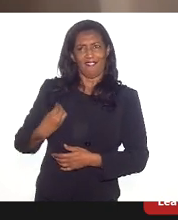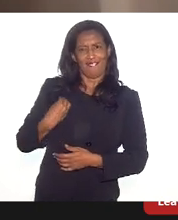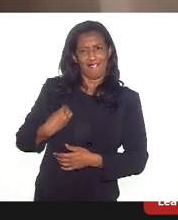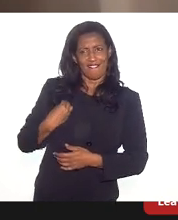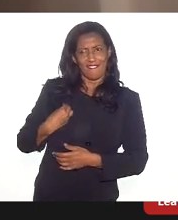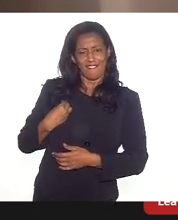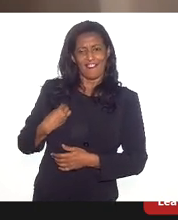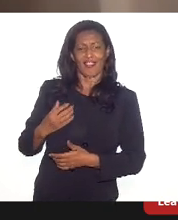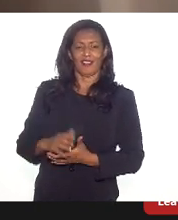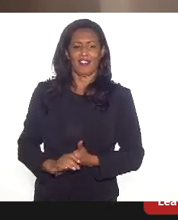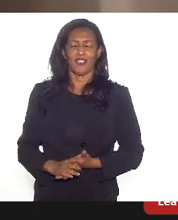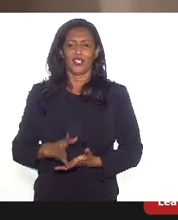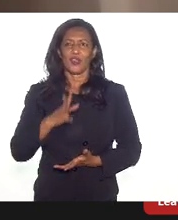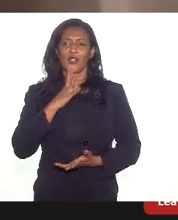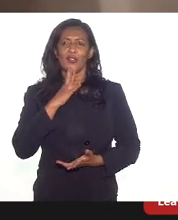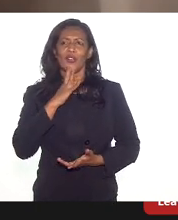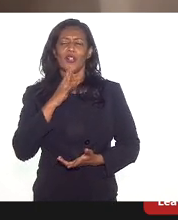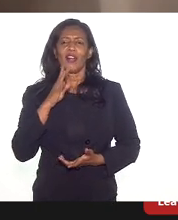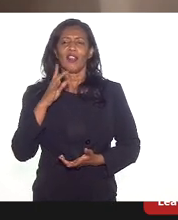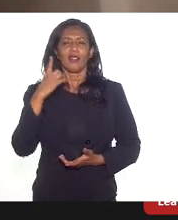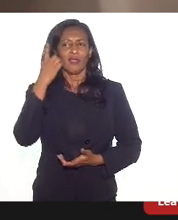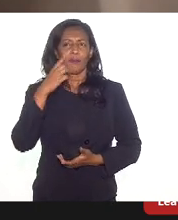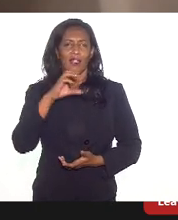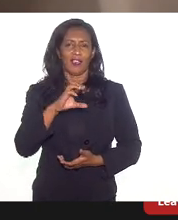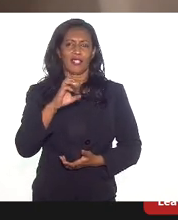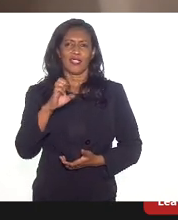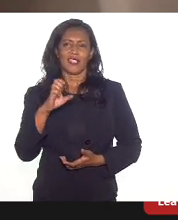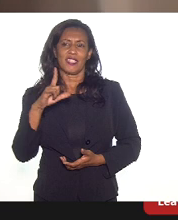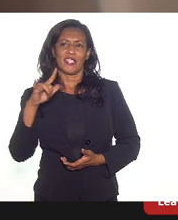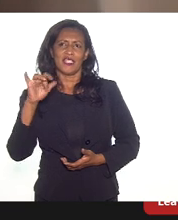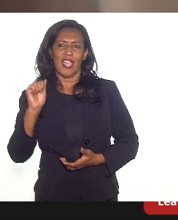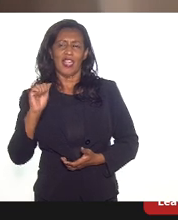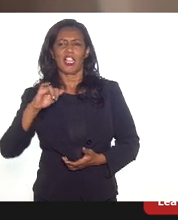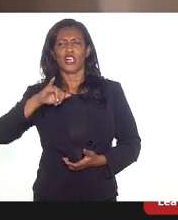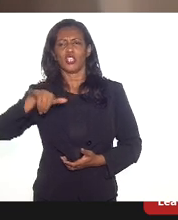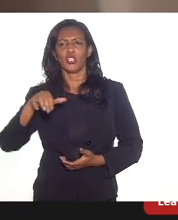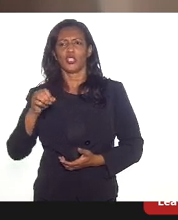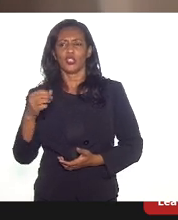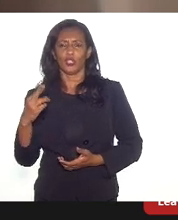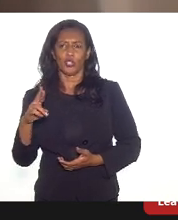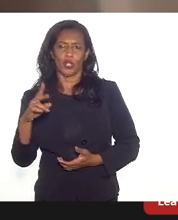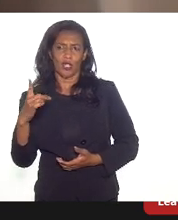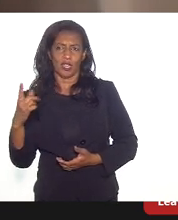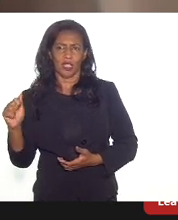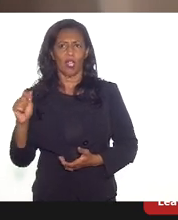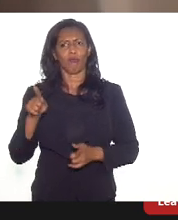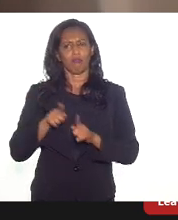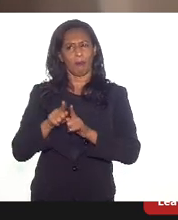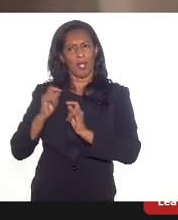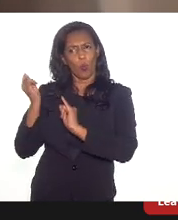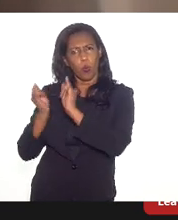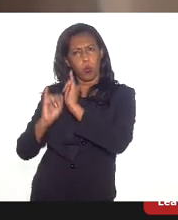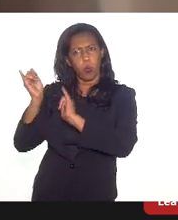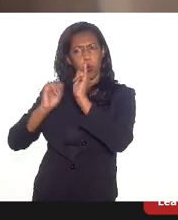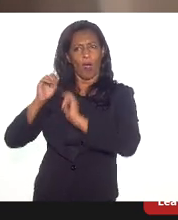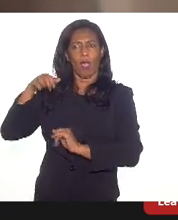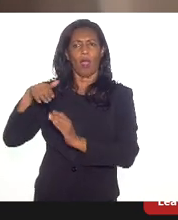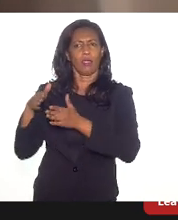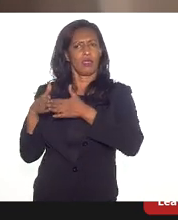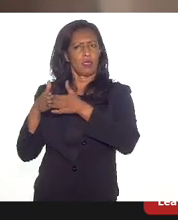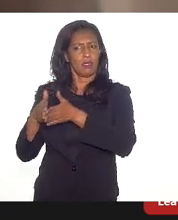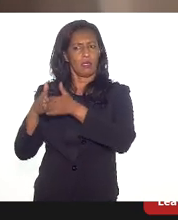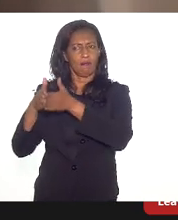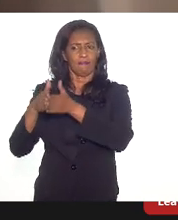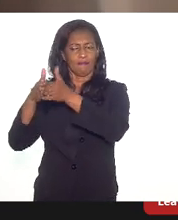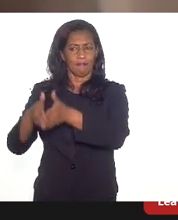com ela, de conviver com a deputada Sérgio Jordão, está fazendo trabalho muito sério ali na comissão da indústria naval, o deputado